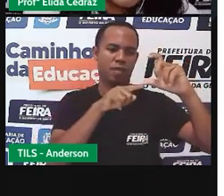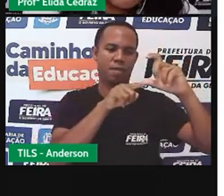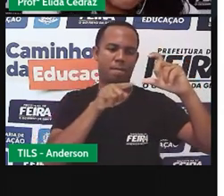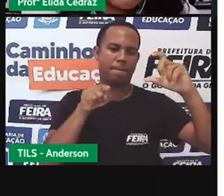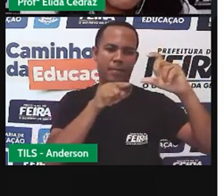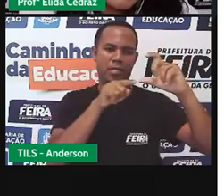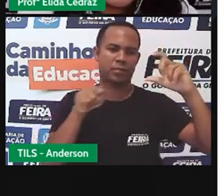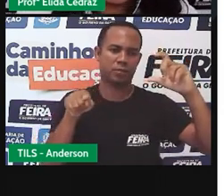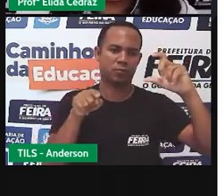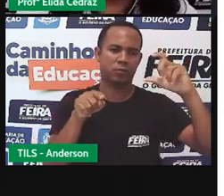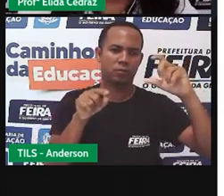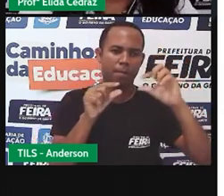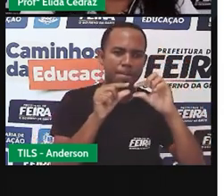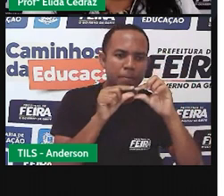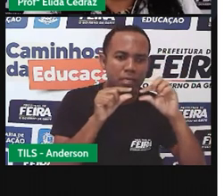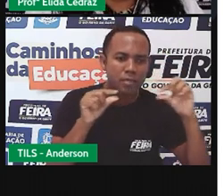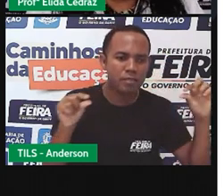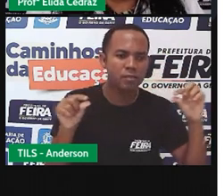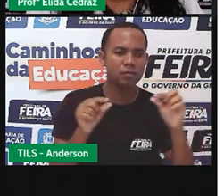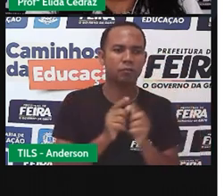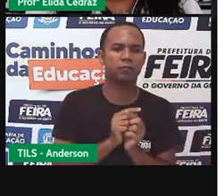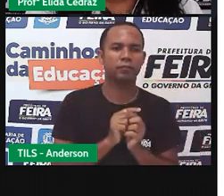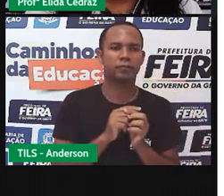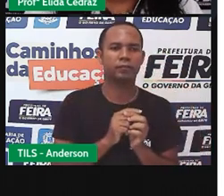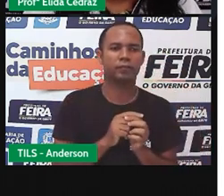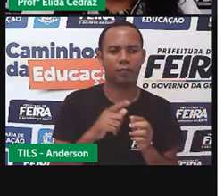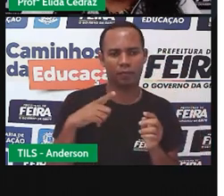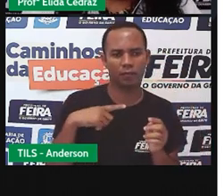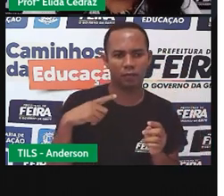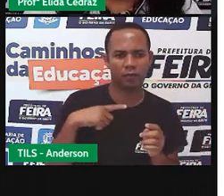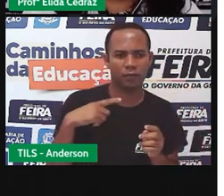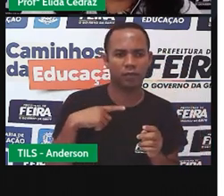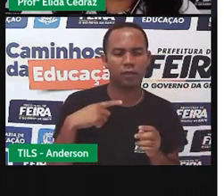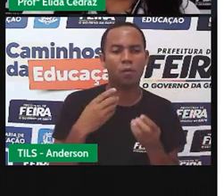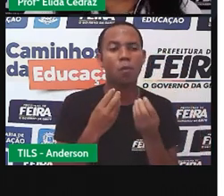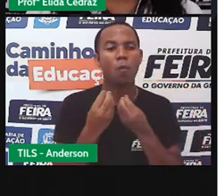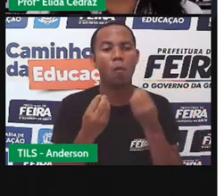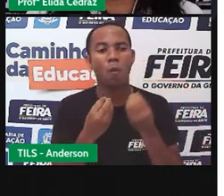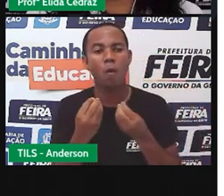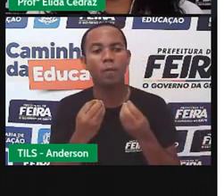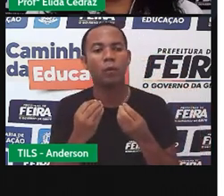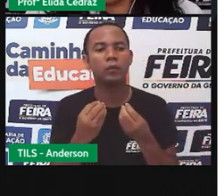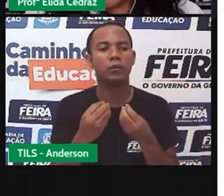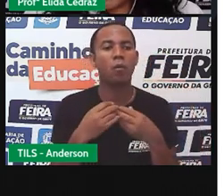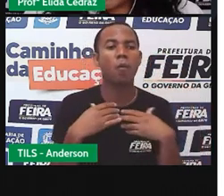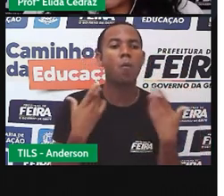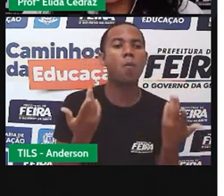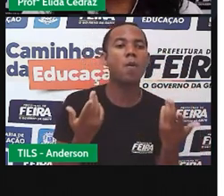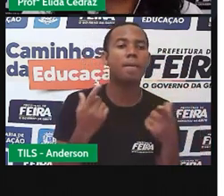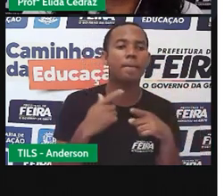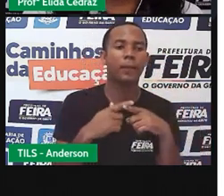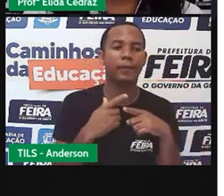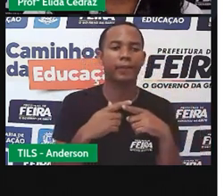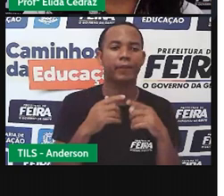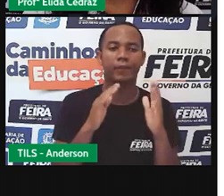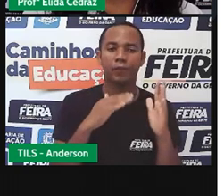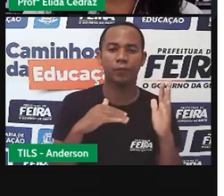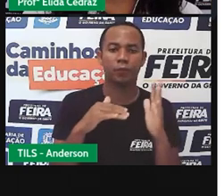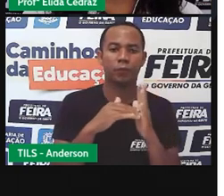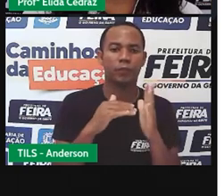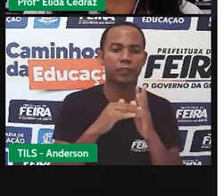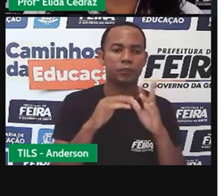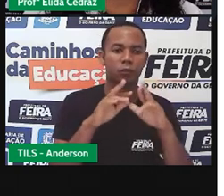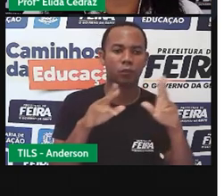está bem ali. Onde, como, quando e por quê. Todas essas